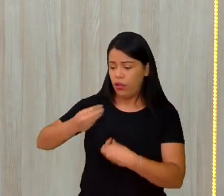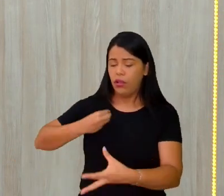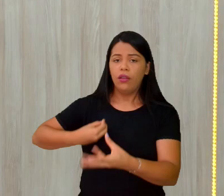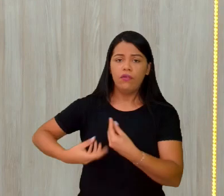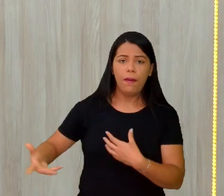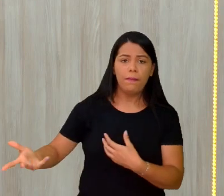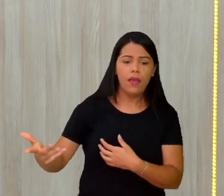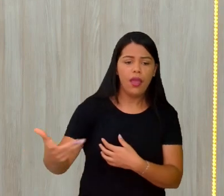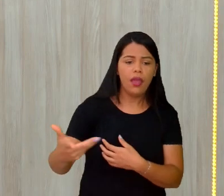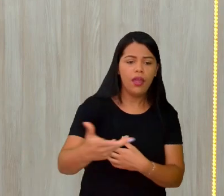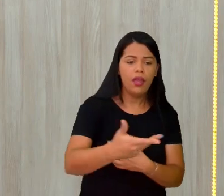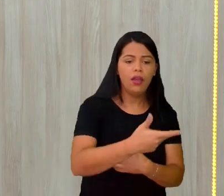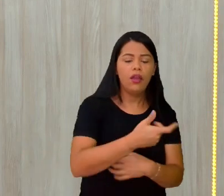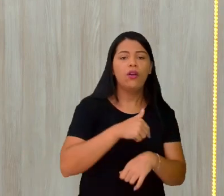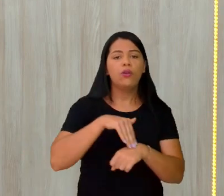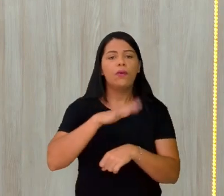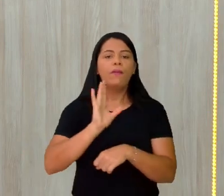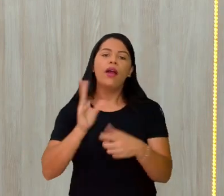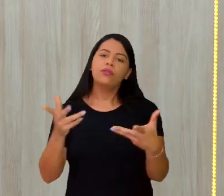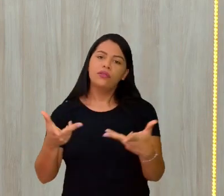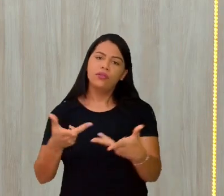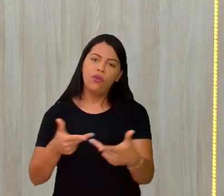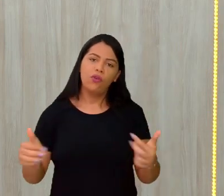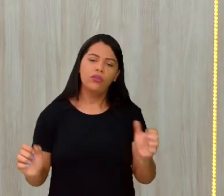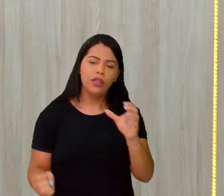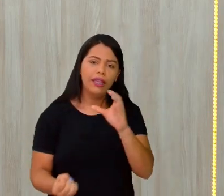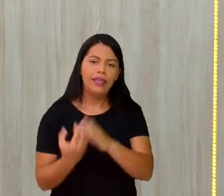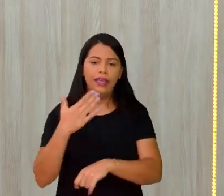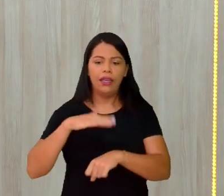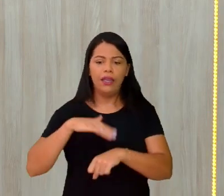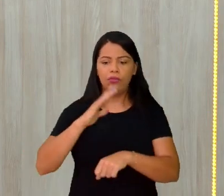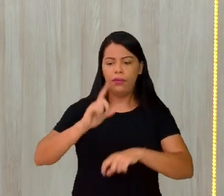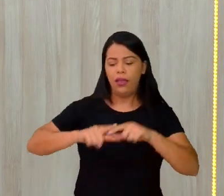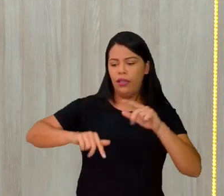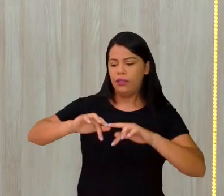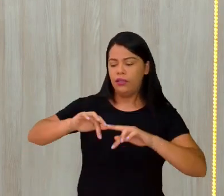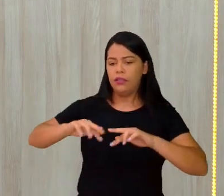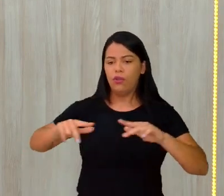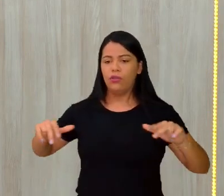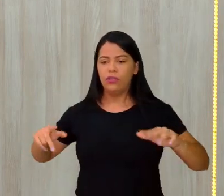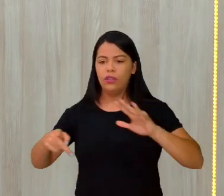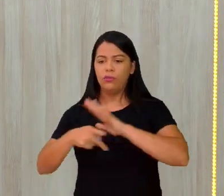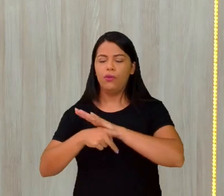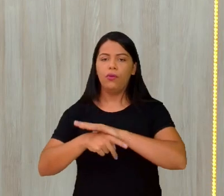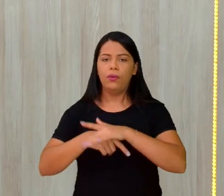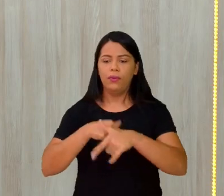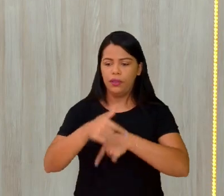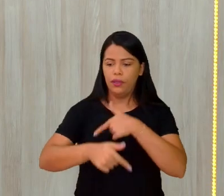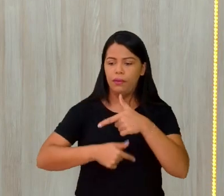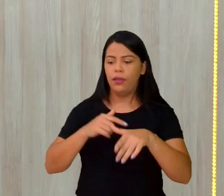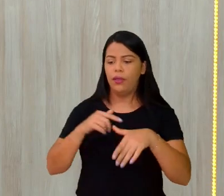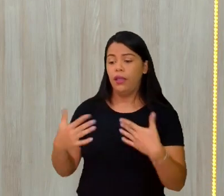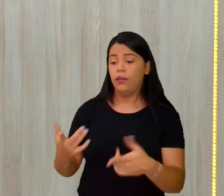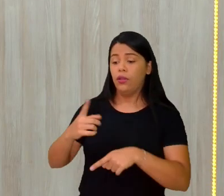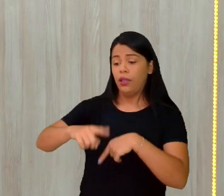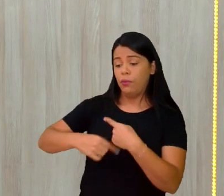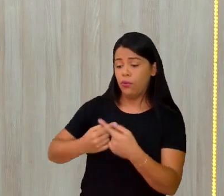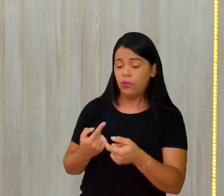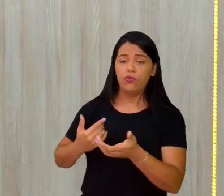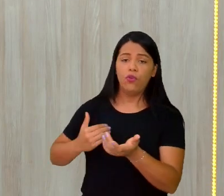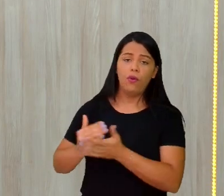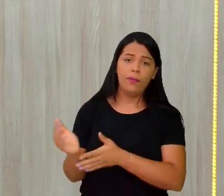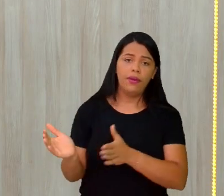vida. Aí tem lá na história, período neolítico. O negócio começa a deixar mesmo evidências na natureza. O homem começa agora a ser